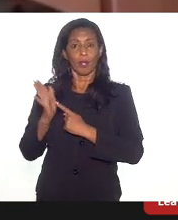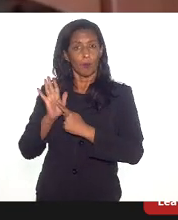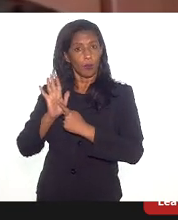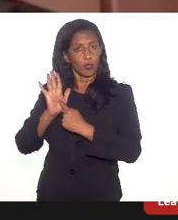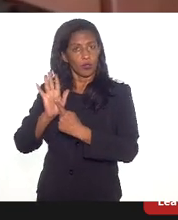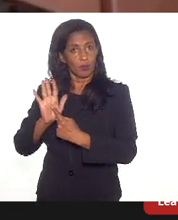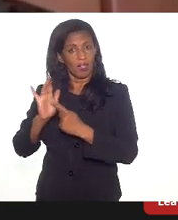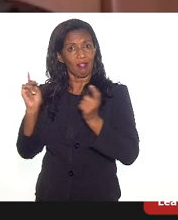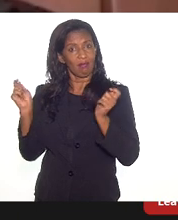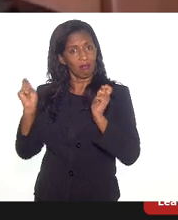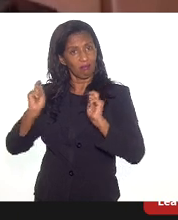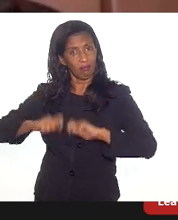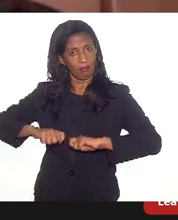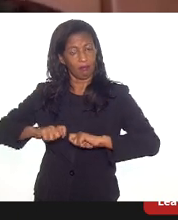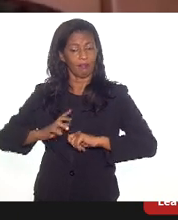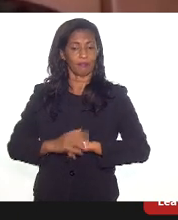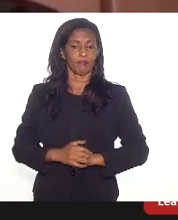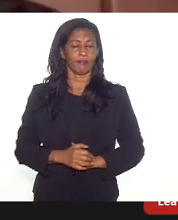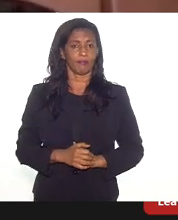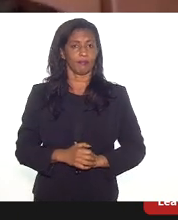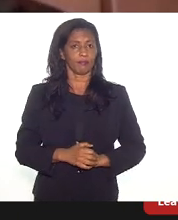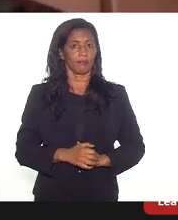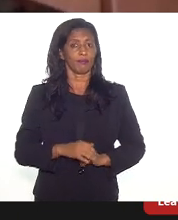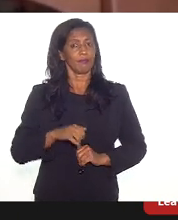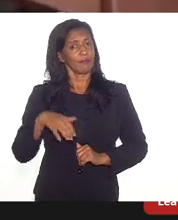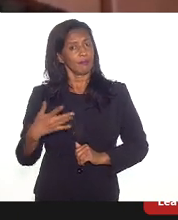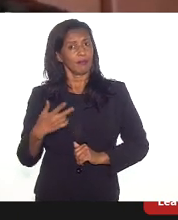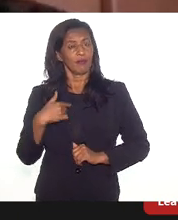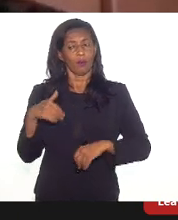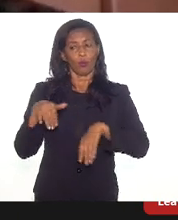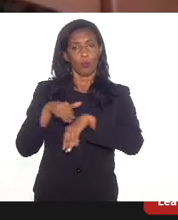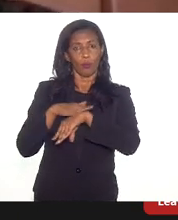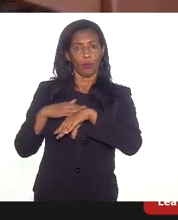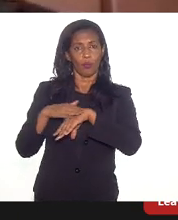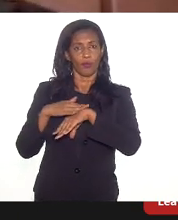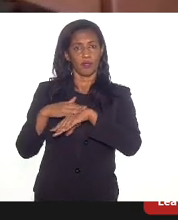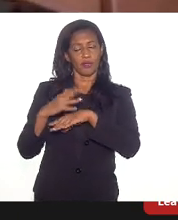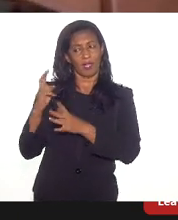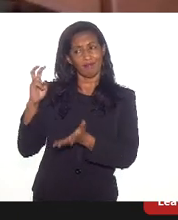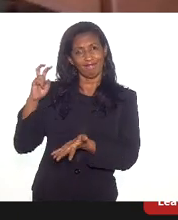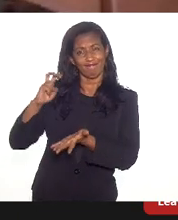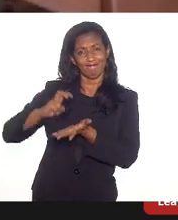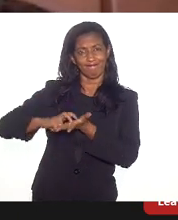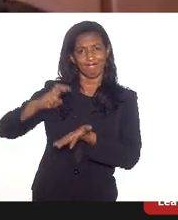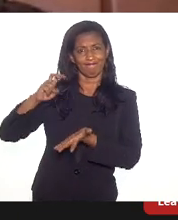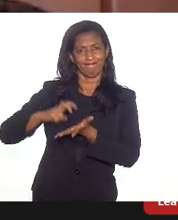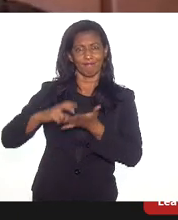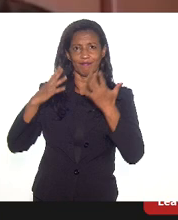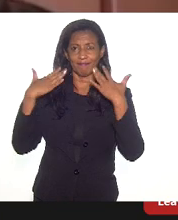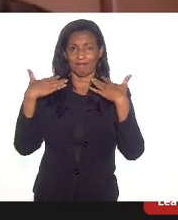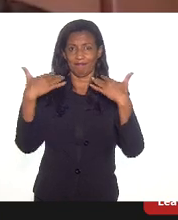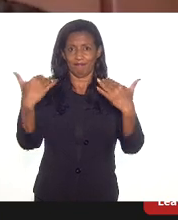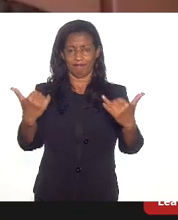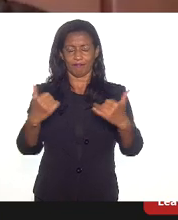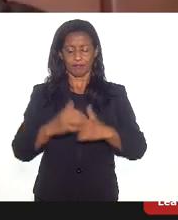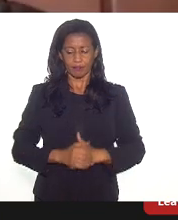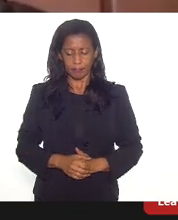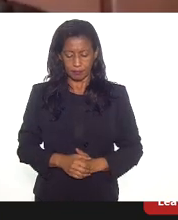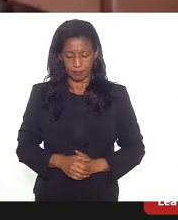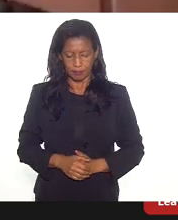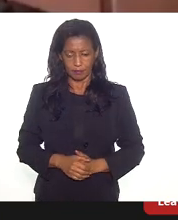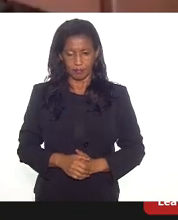possível. E é isso que a gente quer conversar aqui nessa manhã publicamente. Quais são as